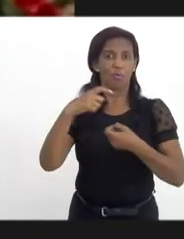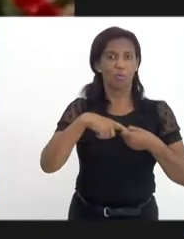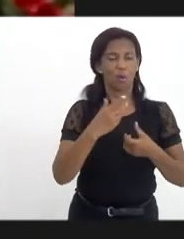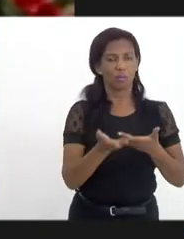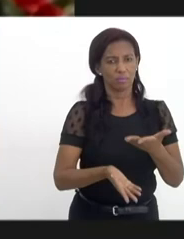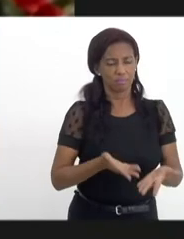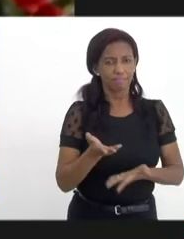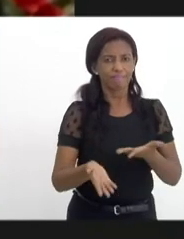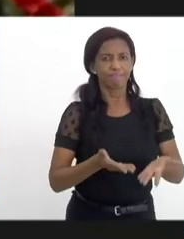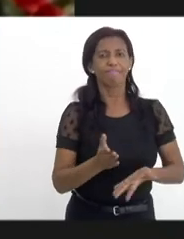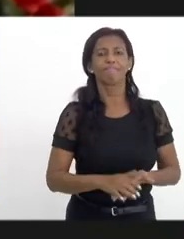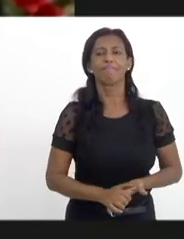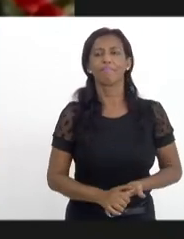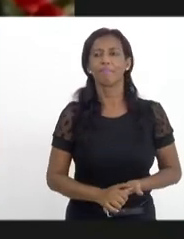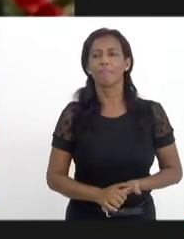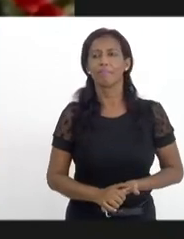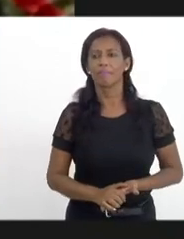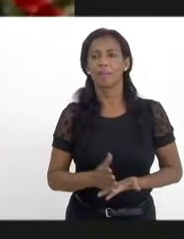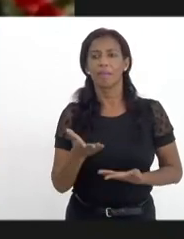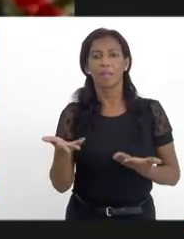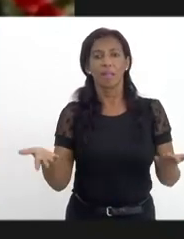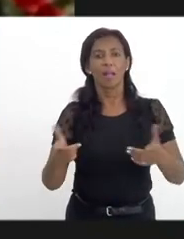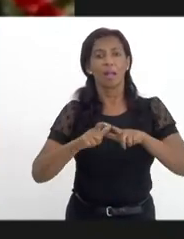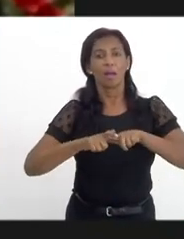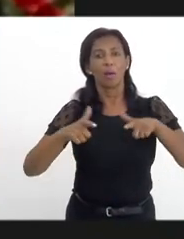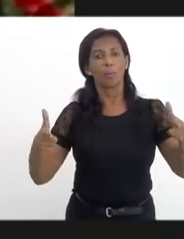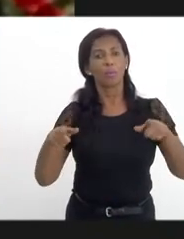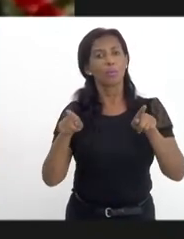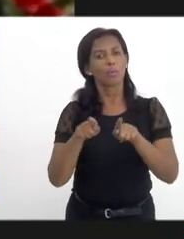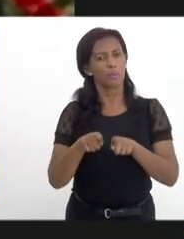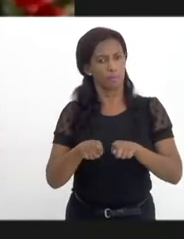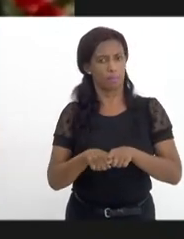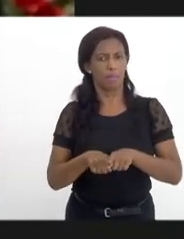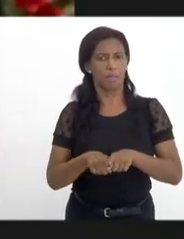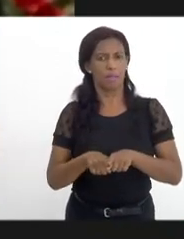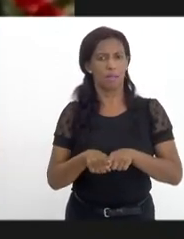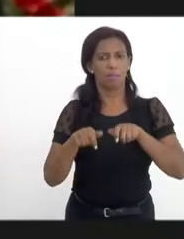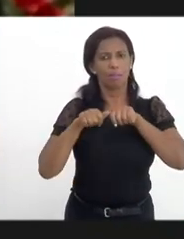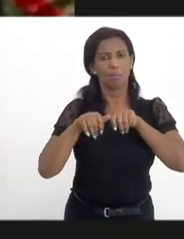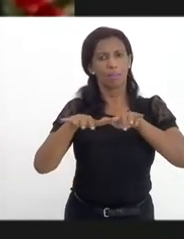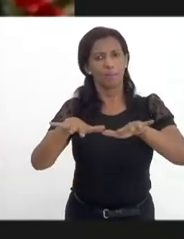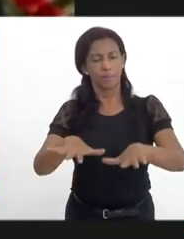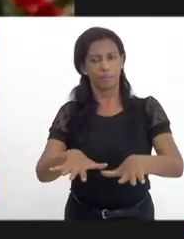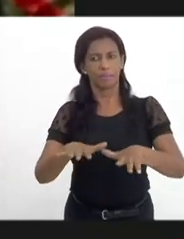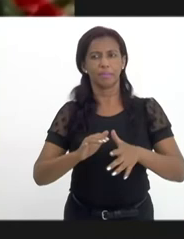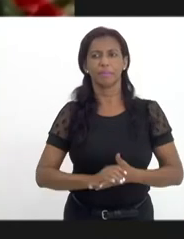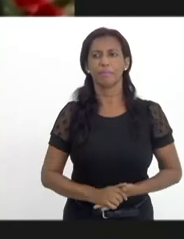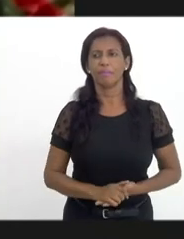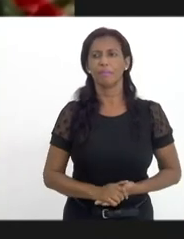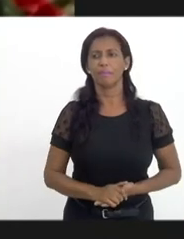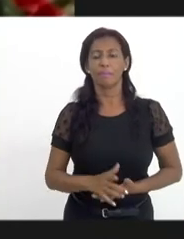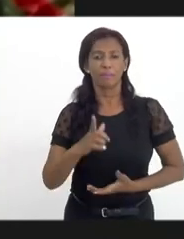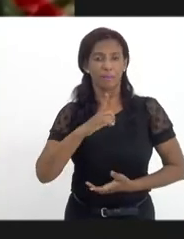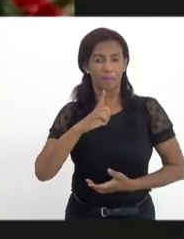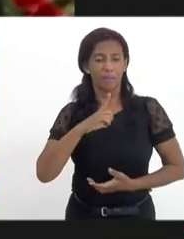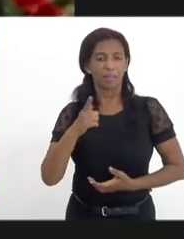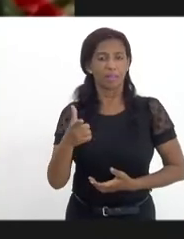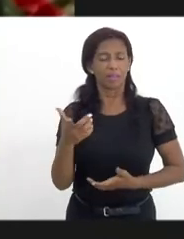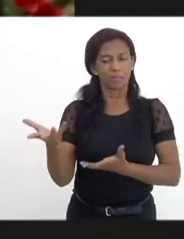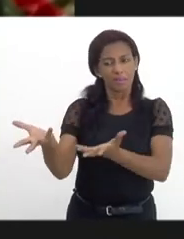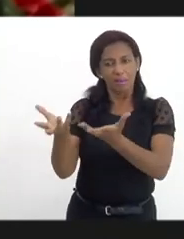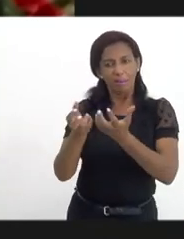demanda acabou aumentando também com essa questão da pandemia. E temos esses